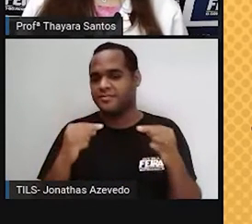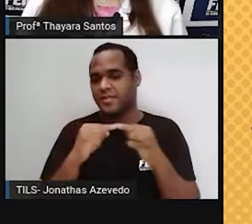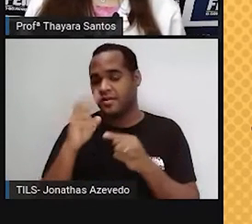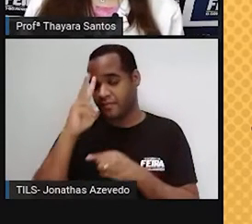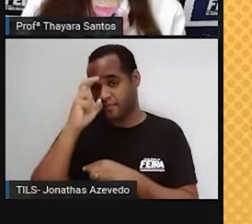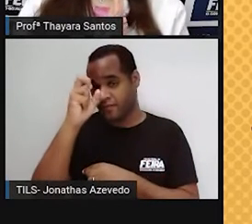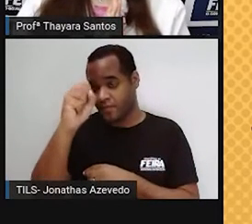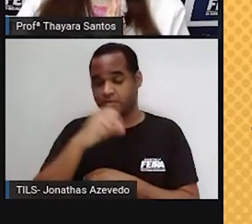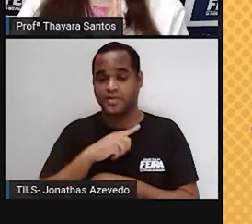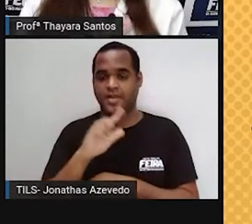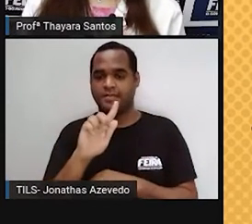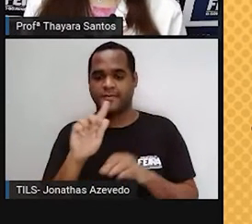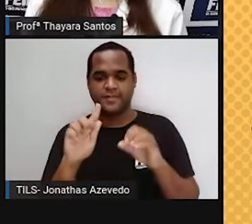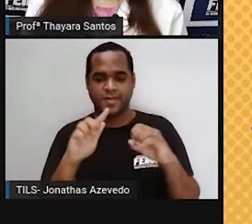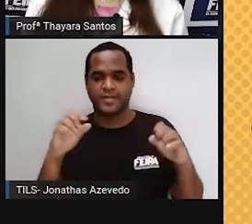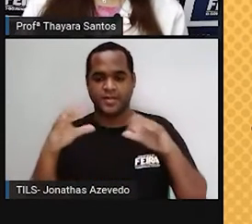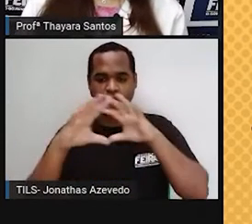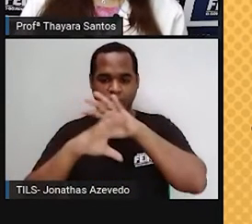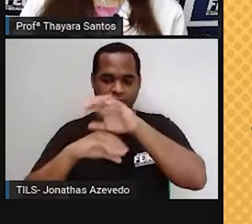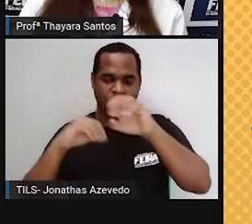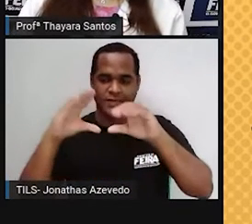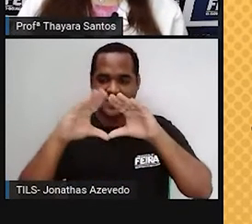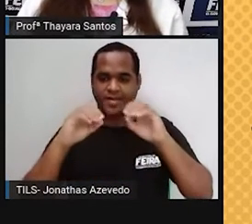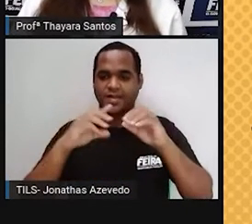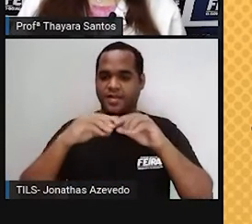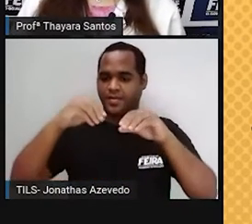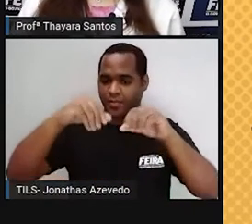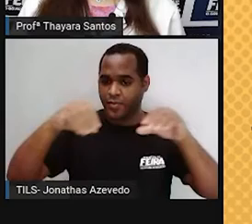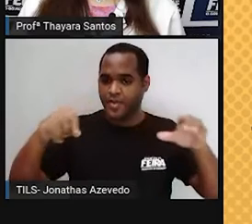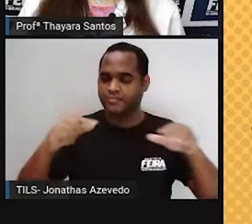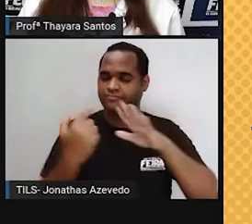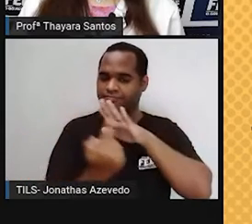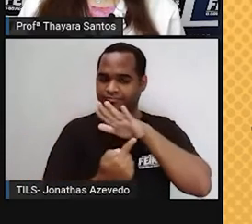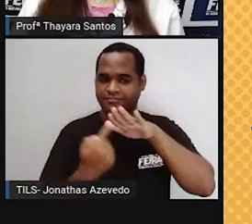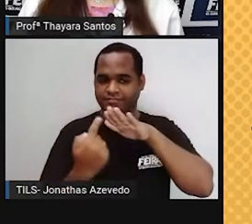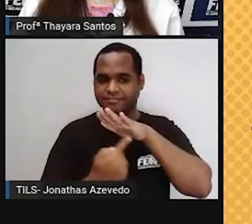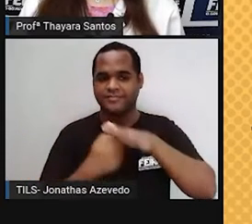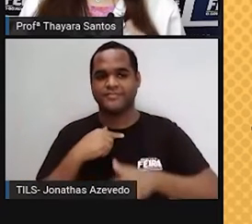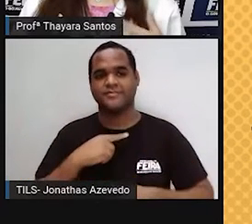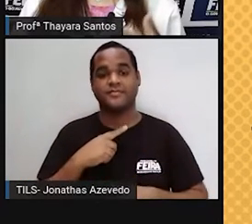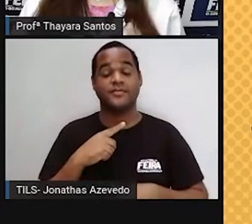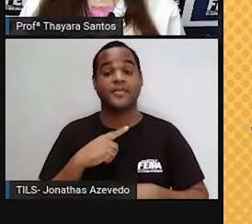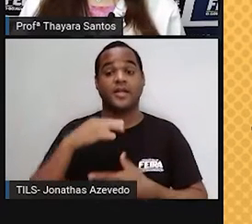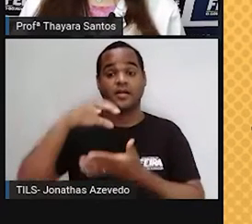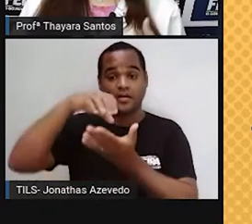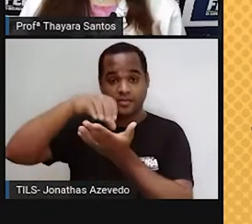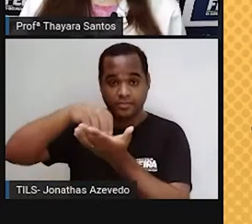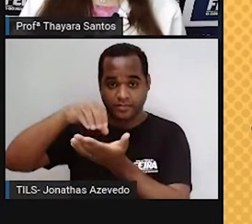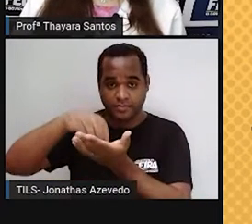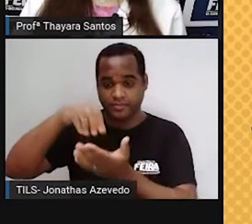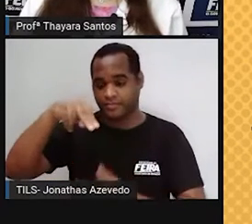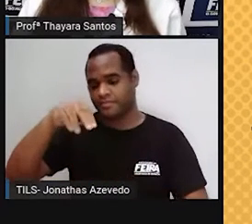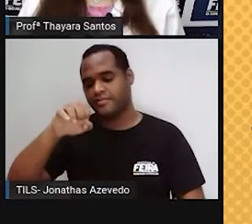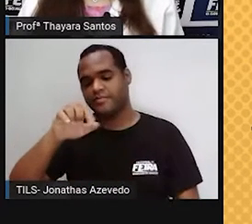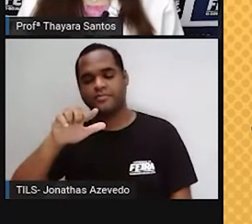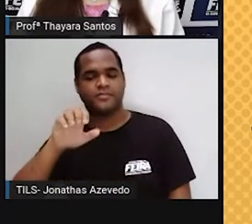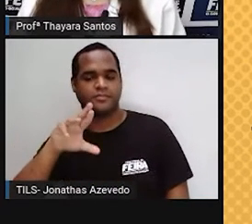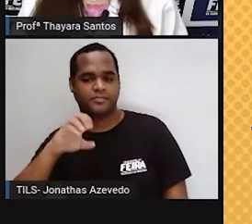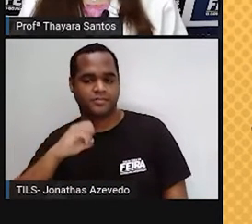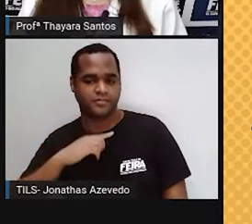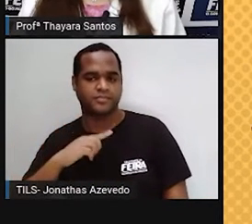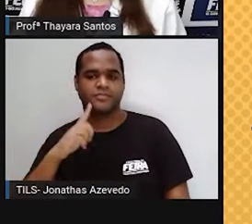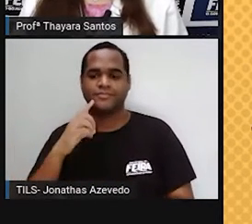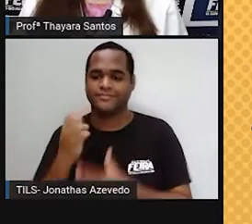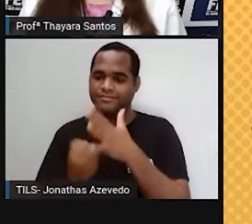gravitacional sobre uma nuvem de poeira e gás. No centro dessa nuvem formou-se um núcleo maior de matéria que teria originado